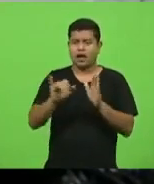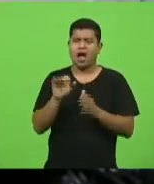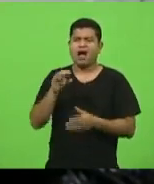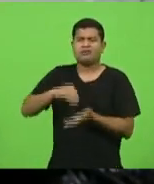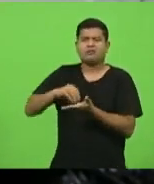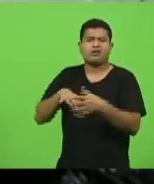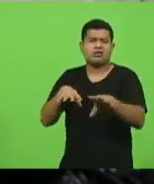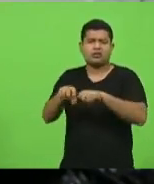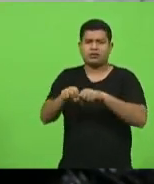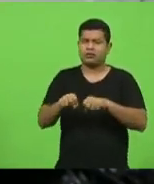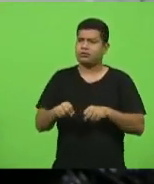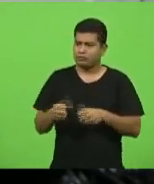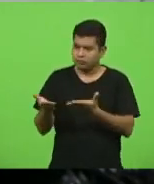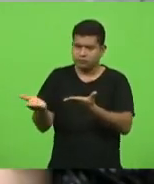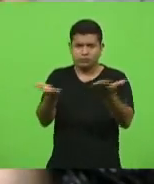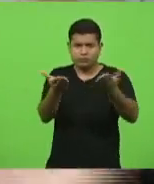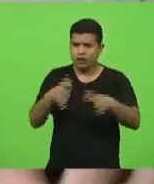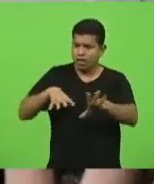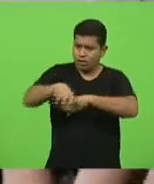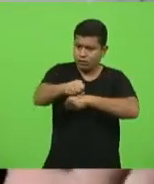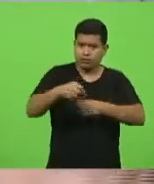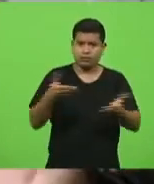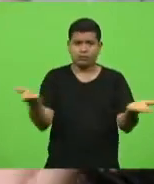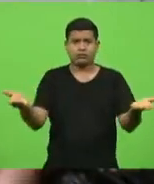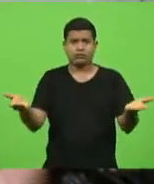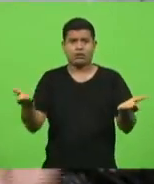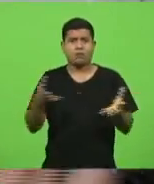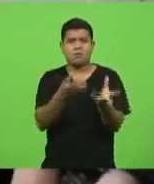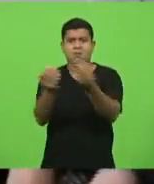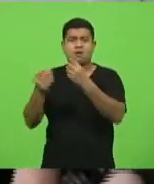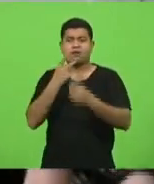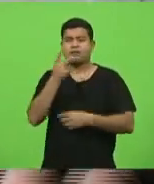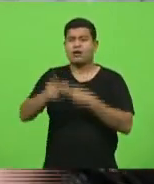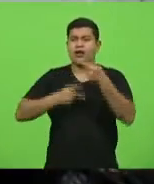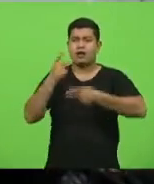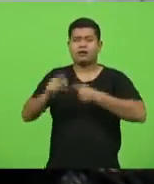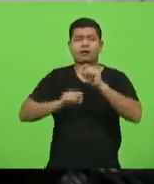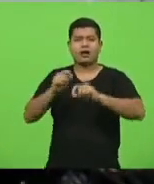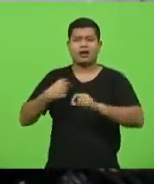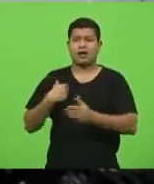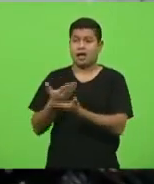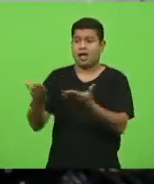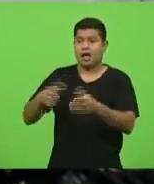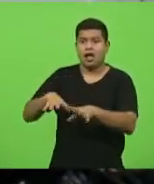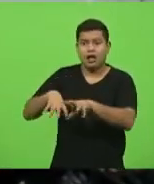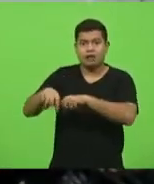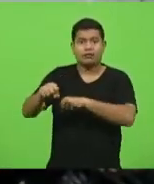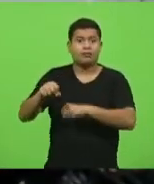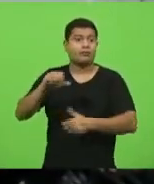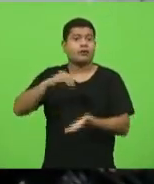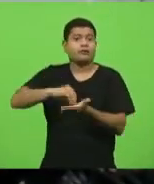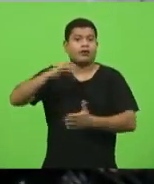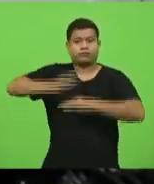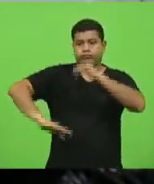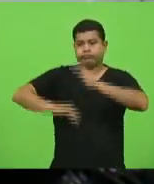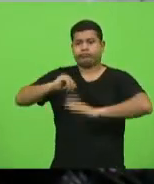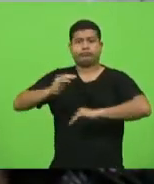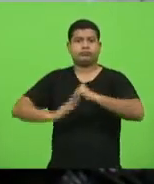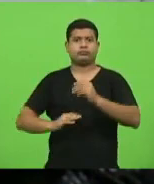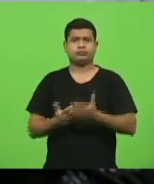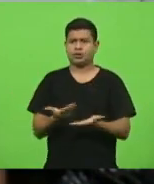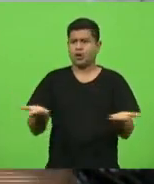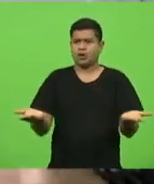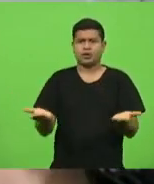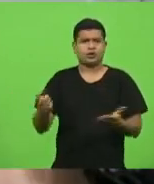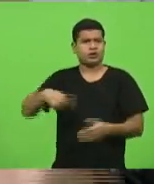Qualifica eles. Ah, porque eles estão se formando. É isso que eu escutei. Estão se formando, mas não têm capacidade. Poxa, então nós estamos formando quem? Um